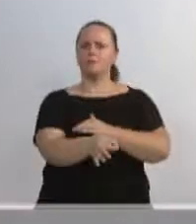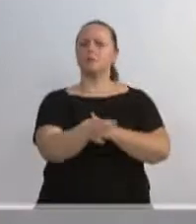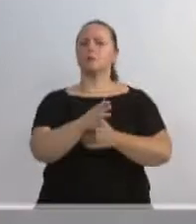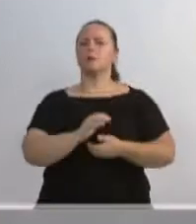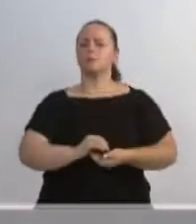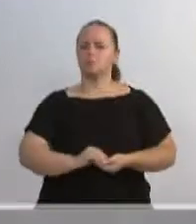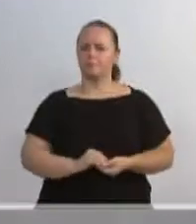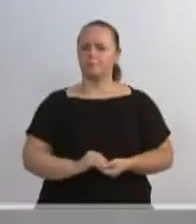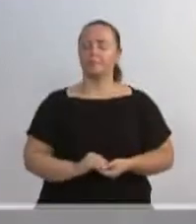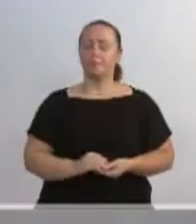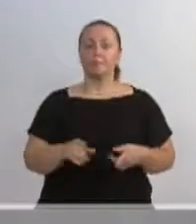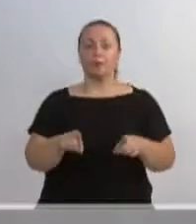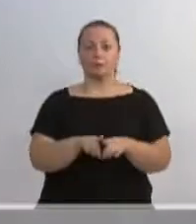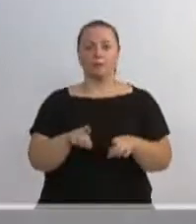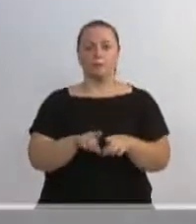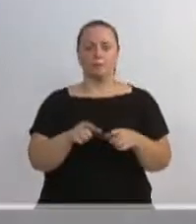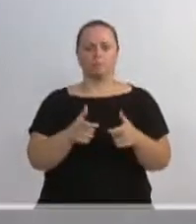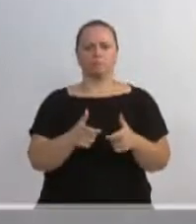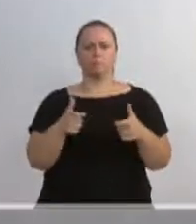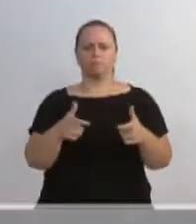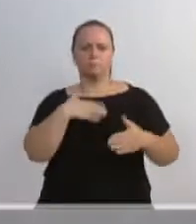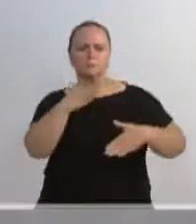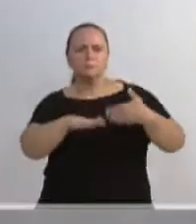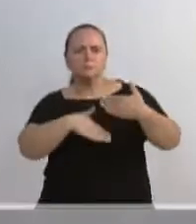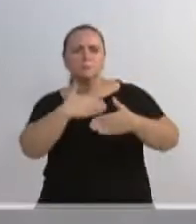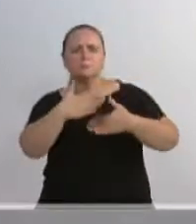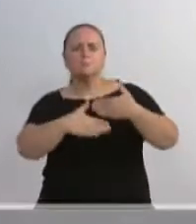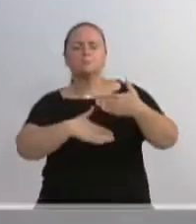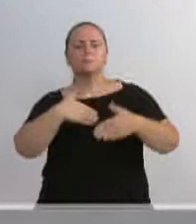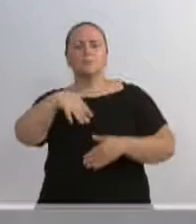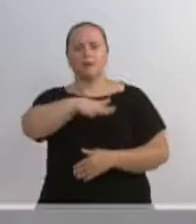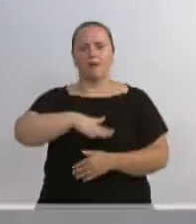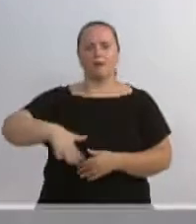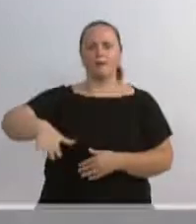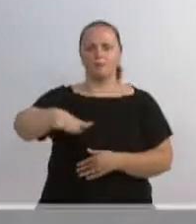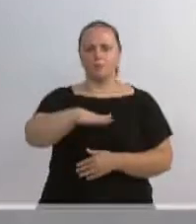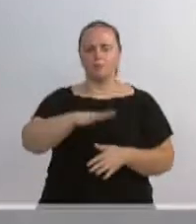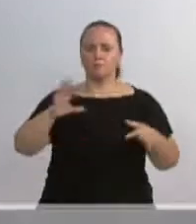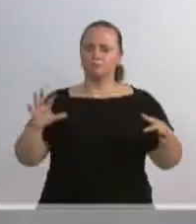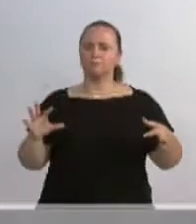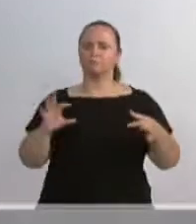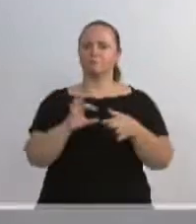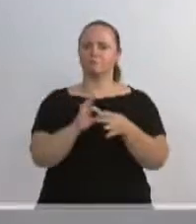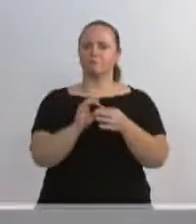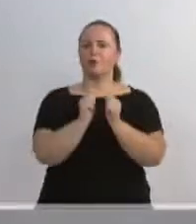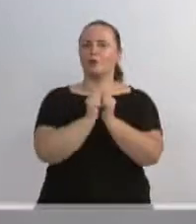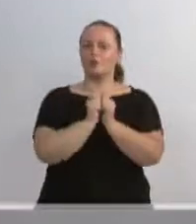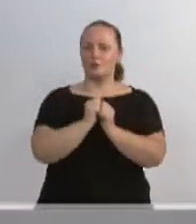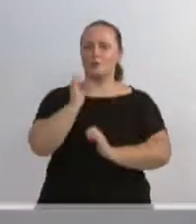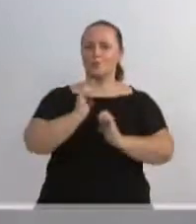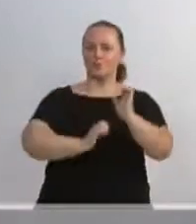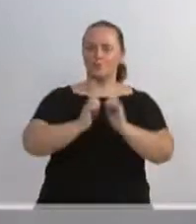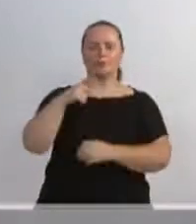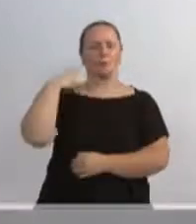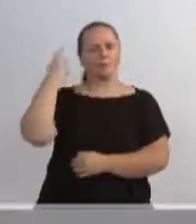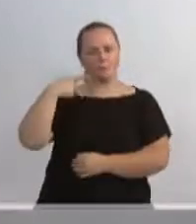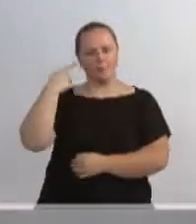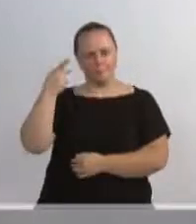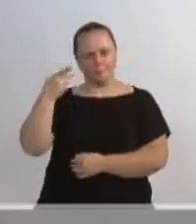crescimento e mais desenvolvimento da nossa região, por parte, evidentemente, da classe política.